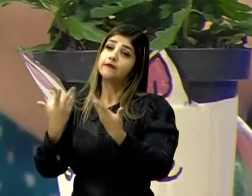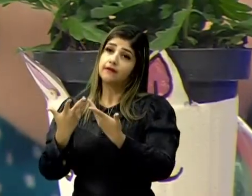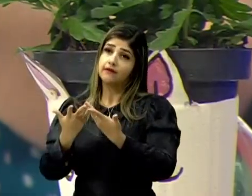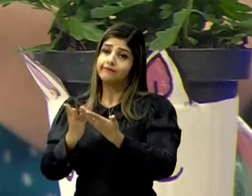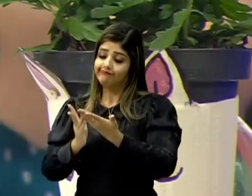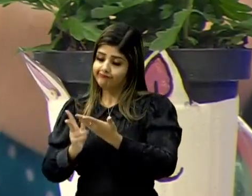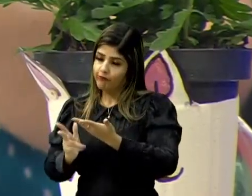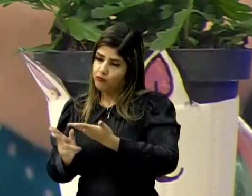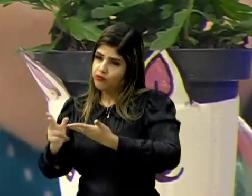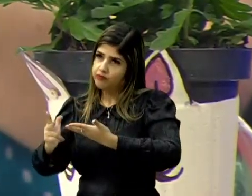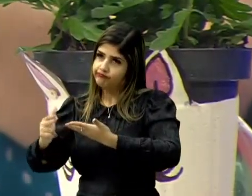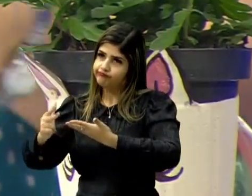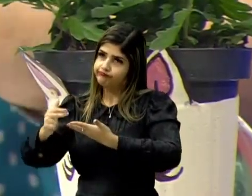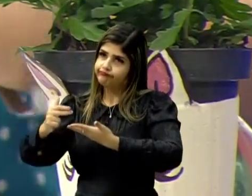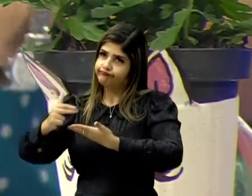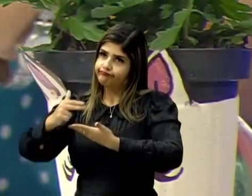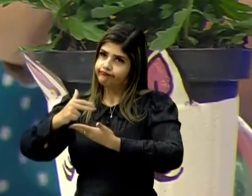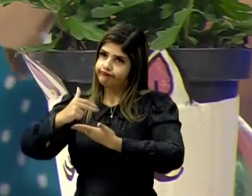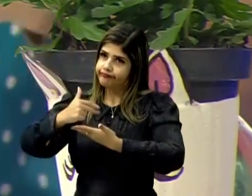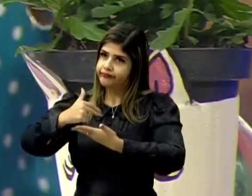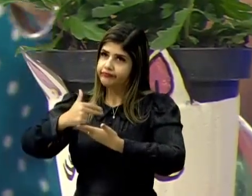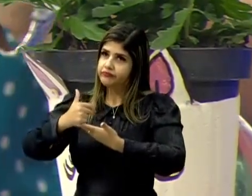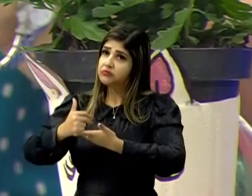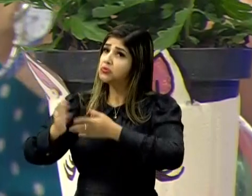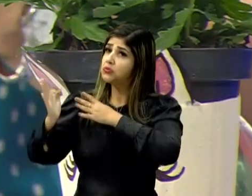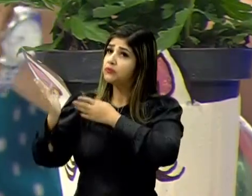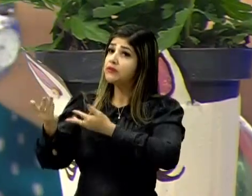estar cortando assim.